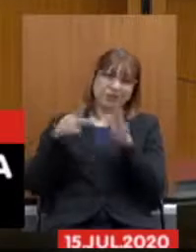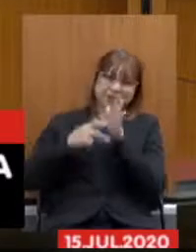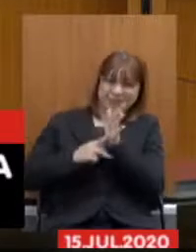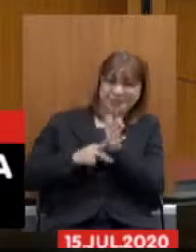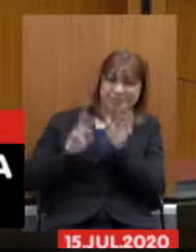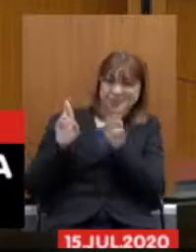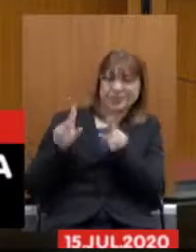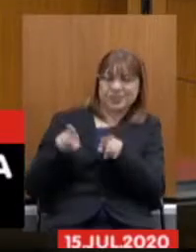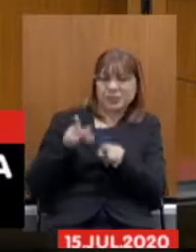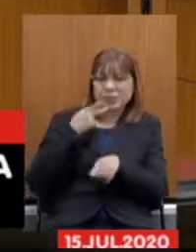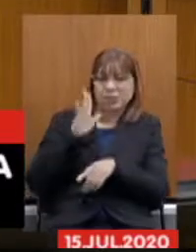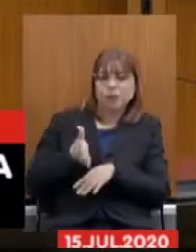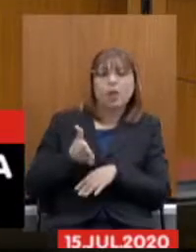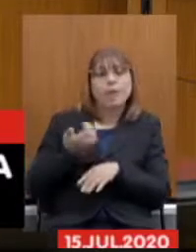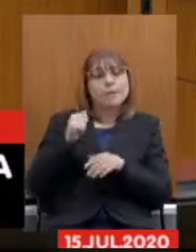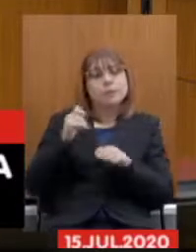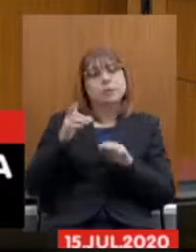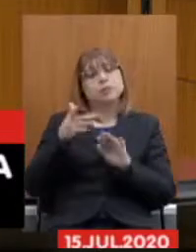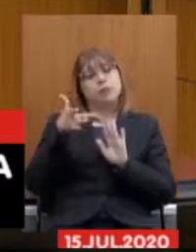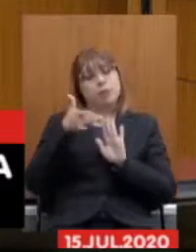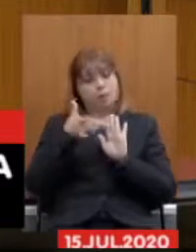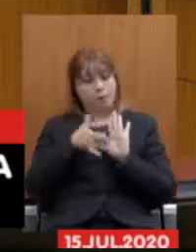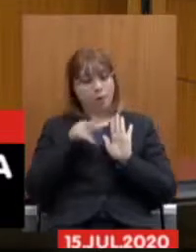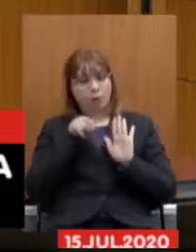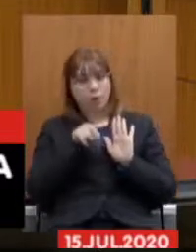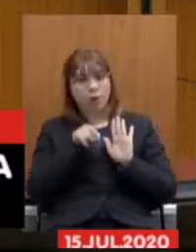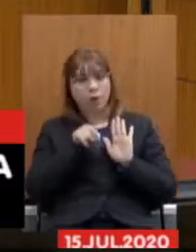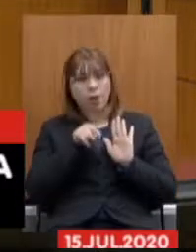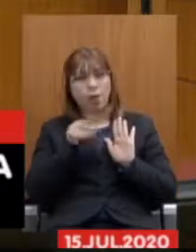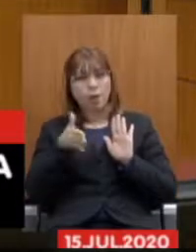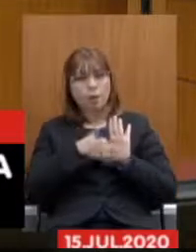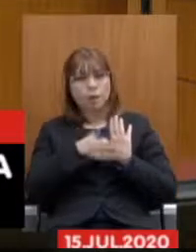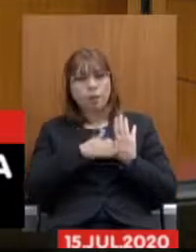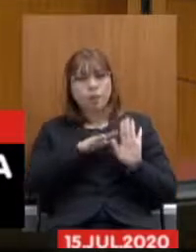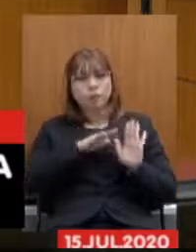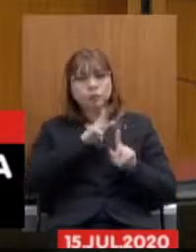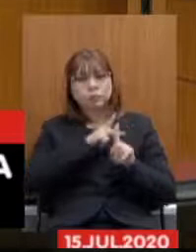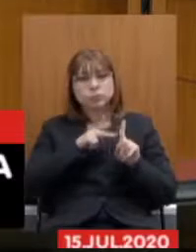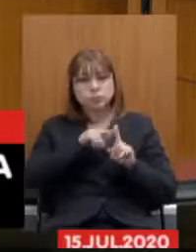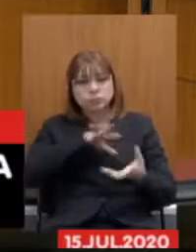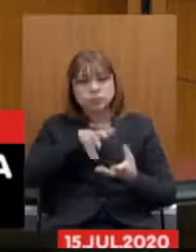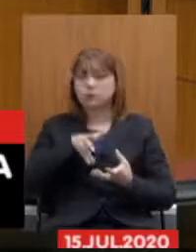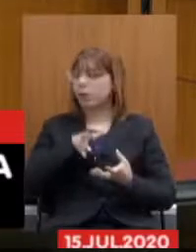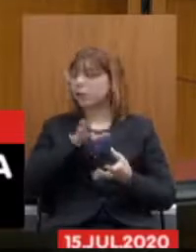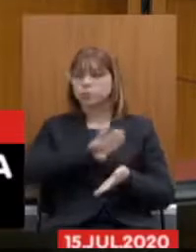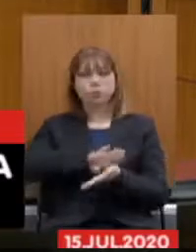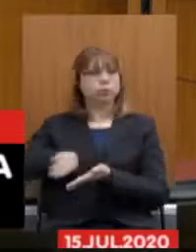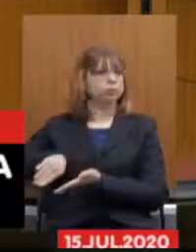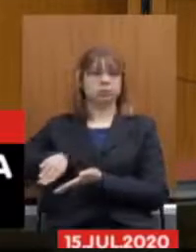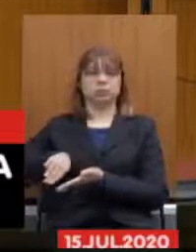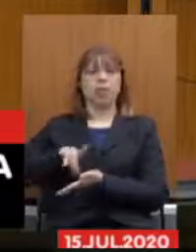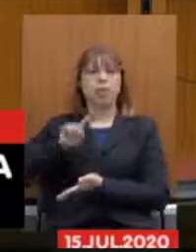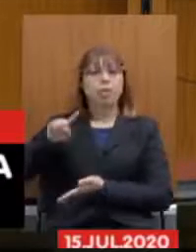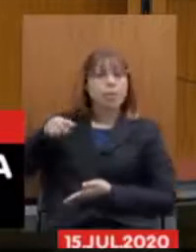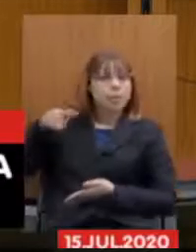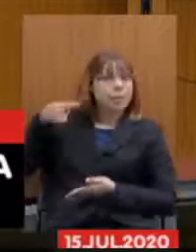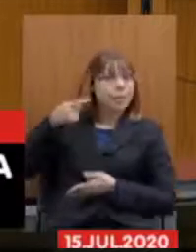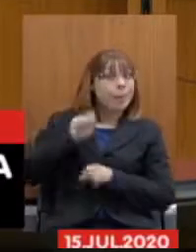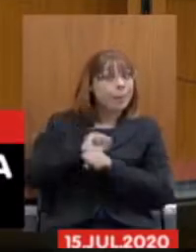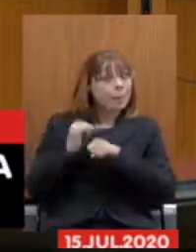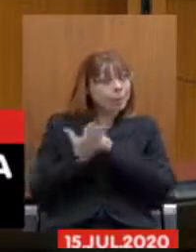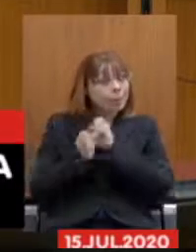é que seja retirada de pauta essa proposta e que, no momento oportuno, a gente volte pós-pandemia,